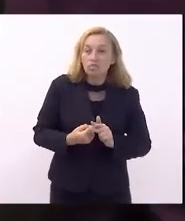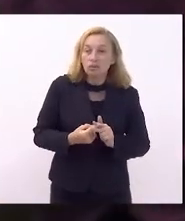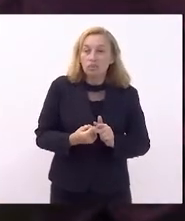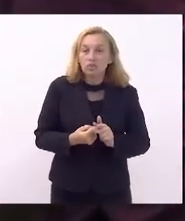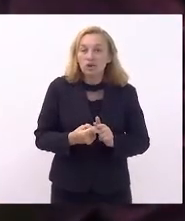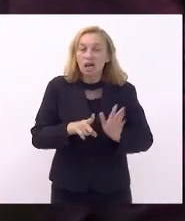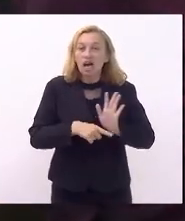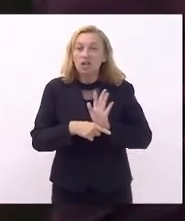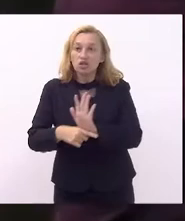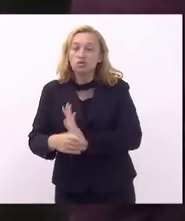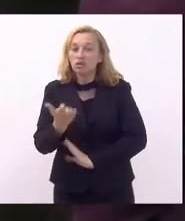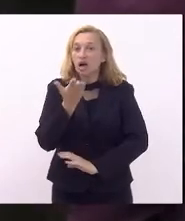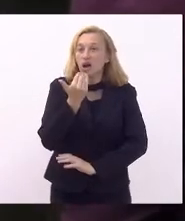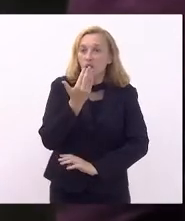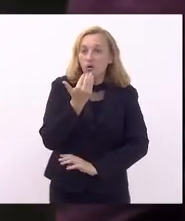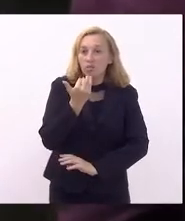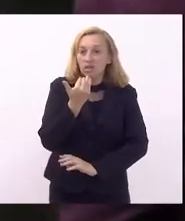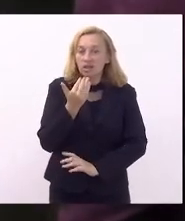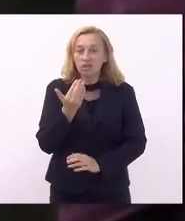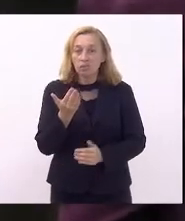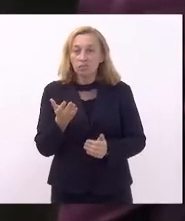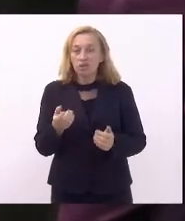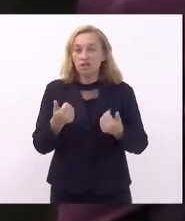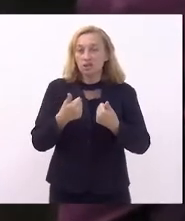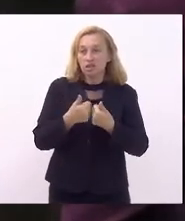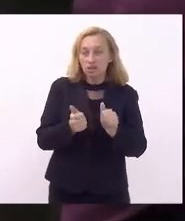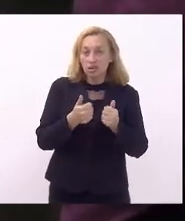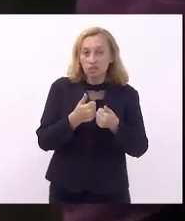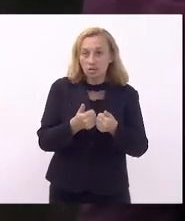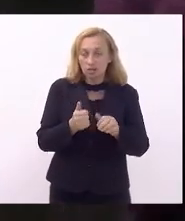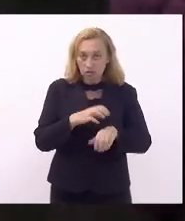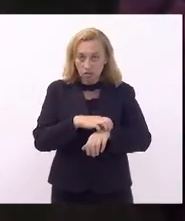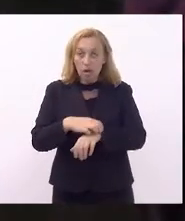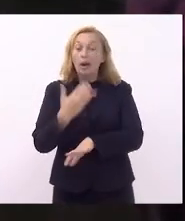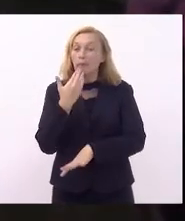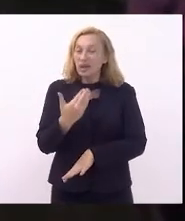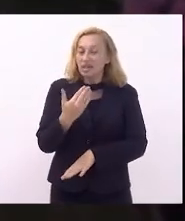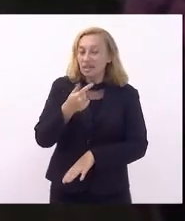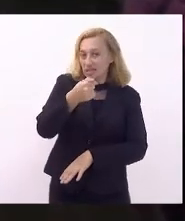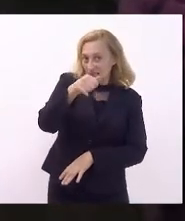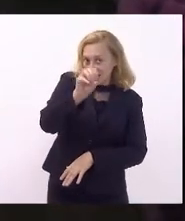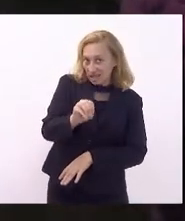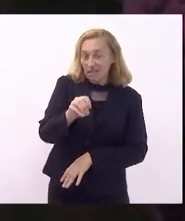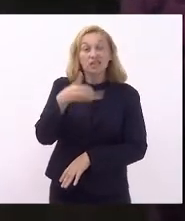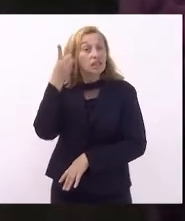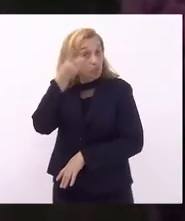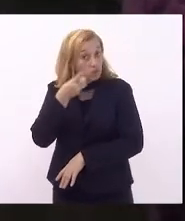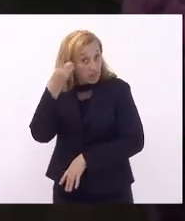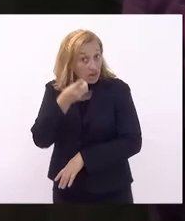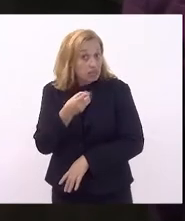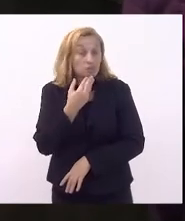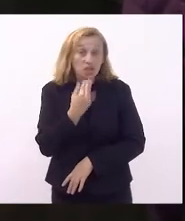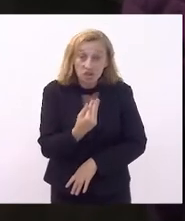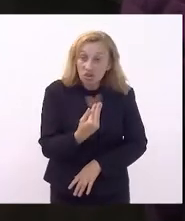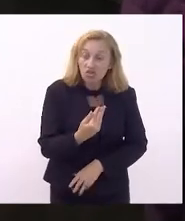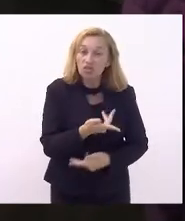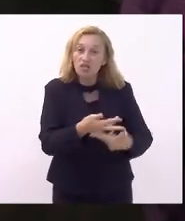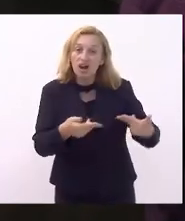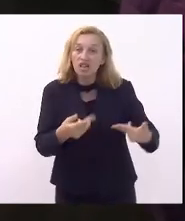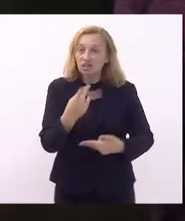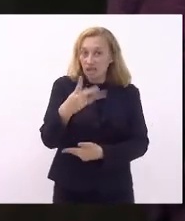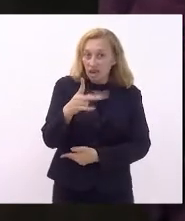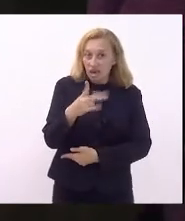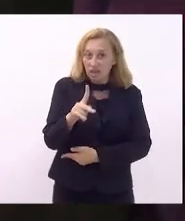auxílios à alimentação e transporte. Eu queria pedir aos senhores 70 deputados, muitos deles